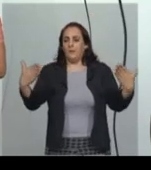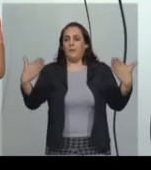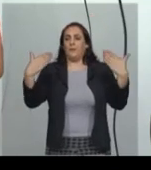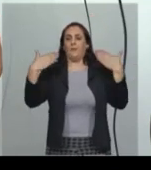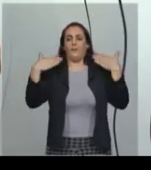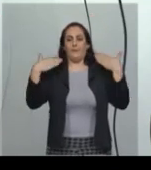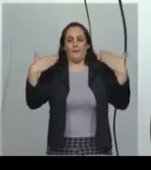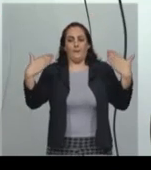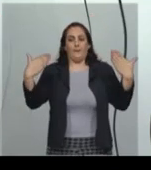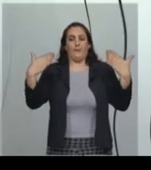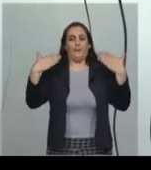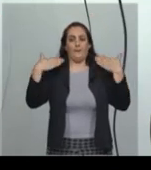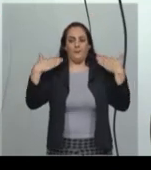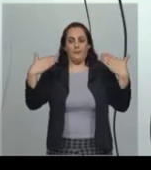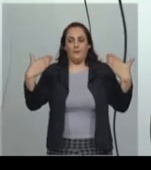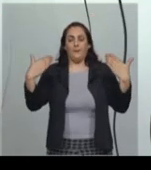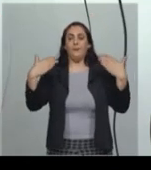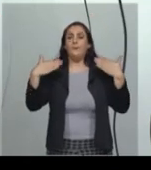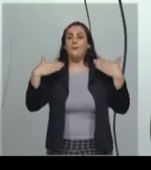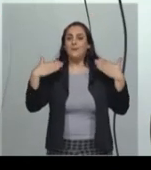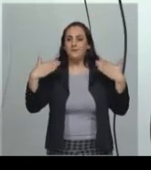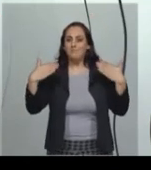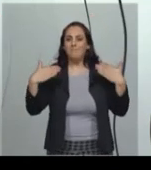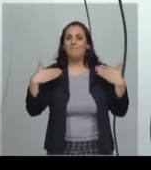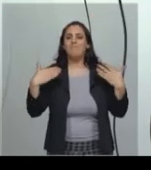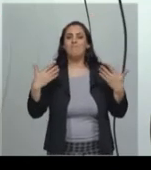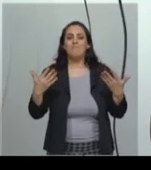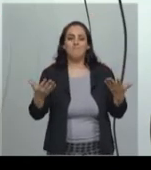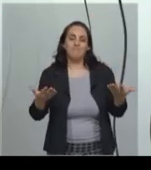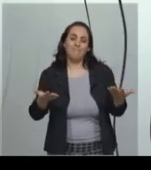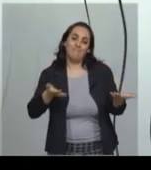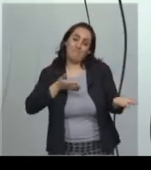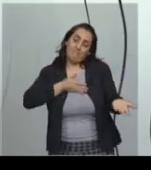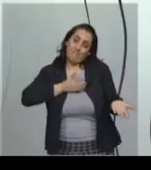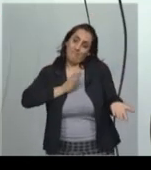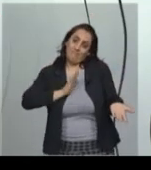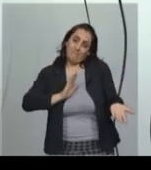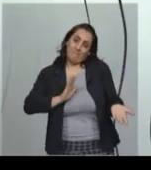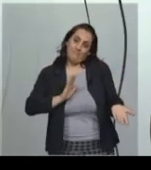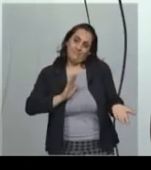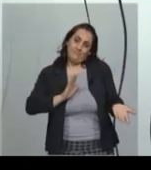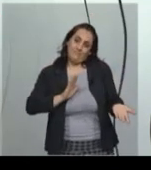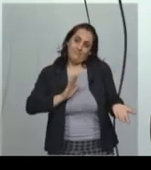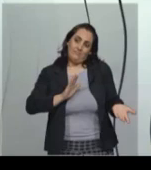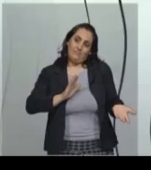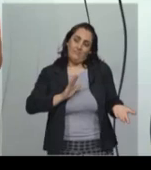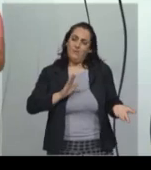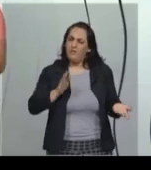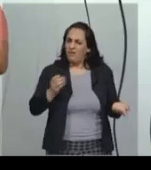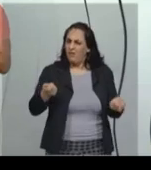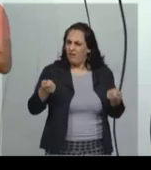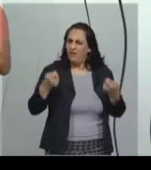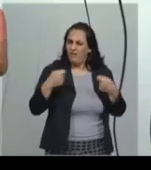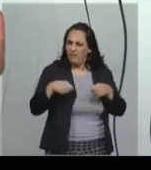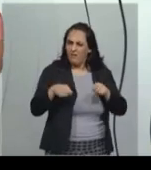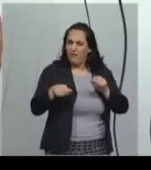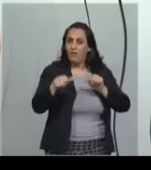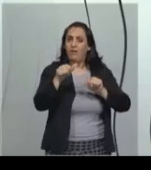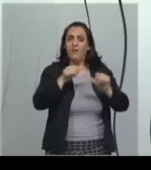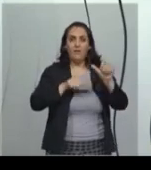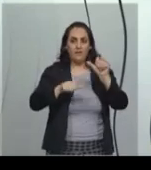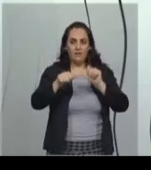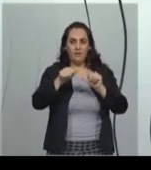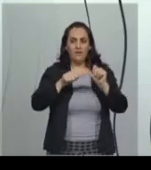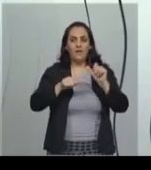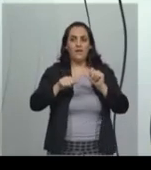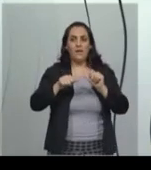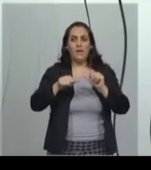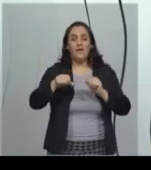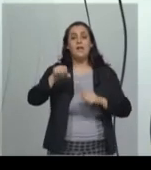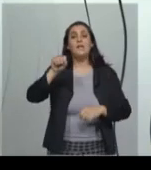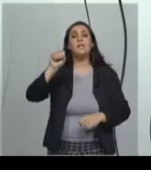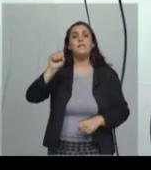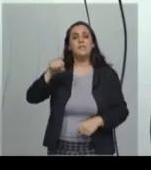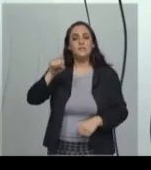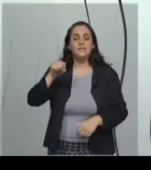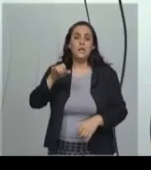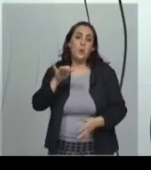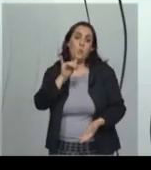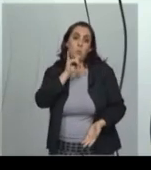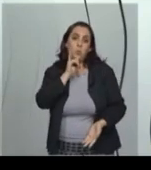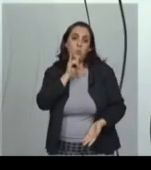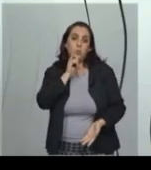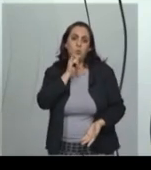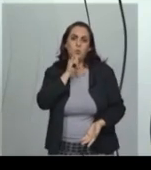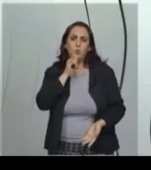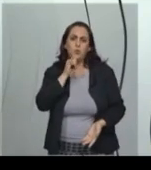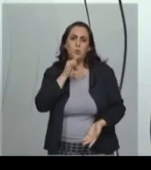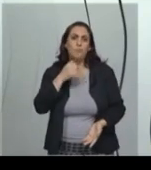E aí então é uma coisa que eu não gosto. Tem como mudar? Tem. A gente não pode permitir mais, por exemplo,